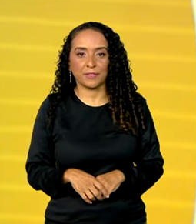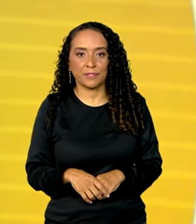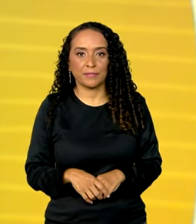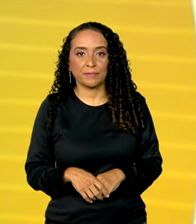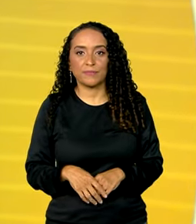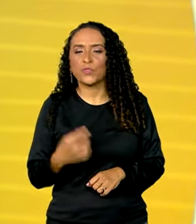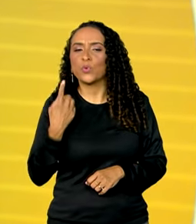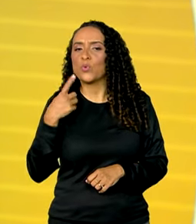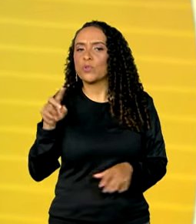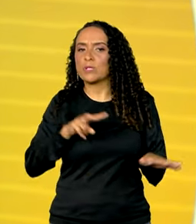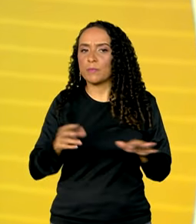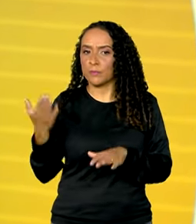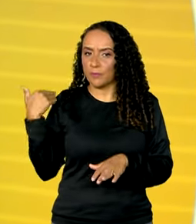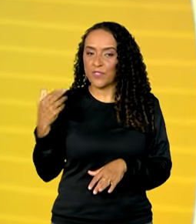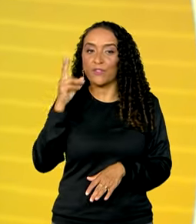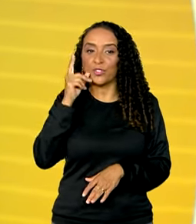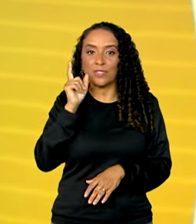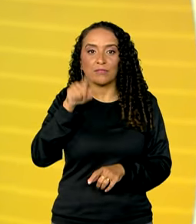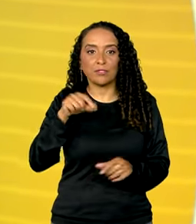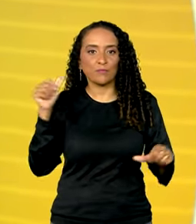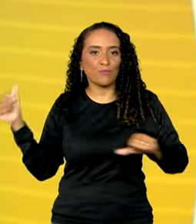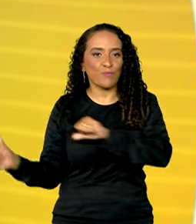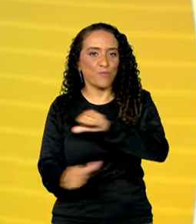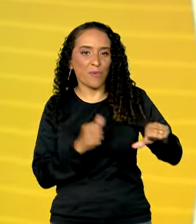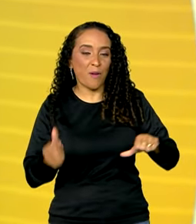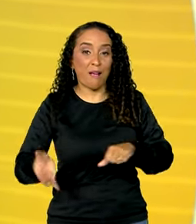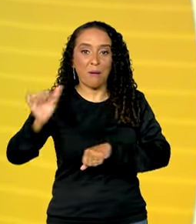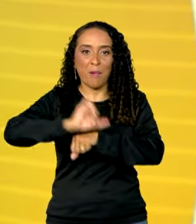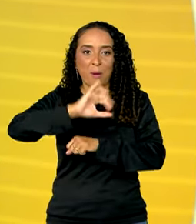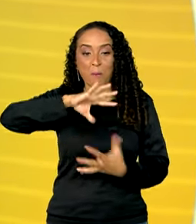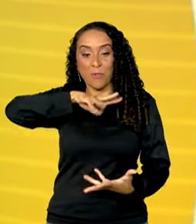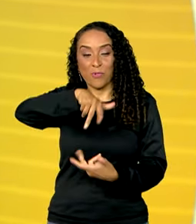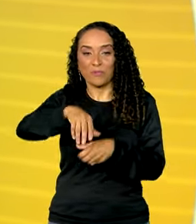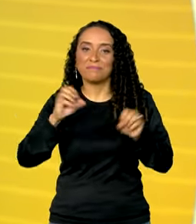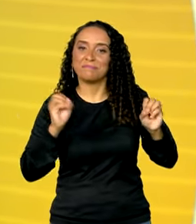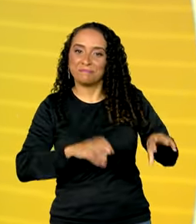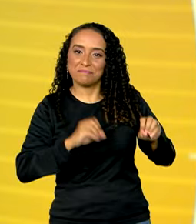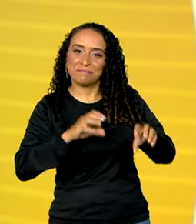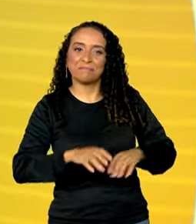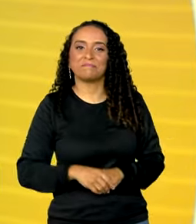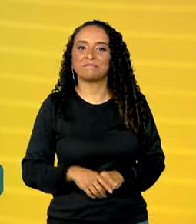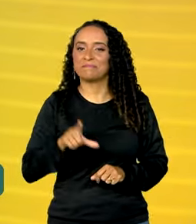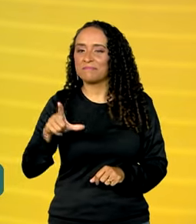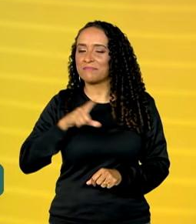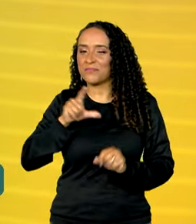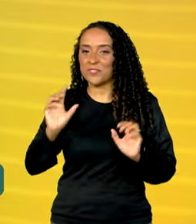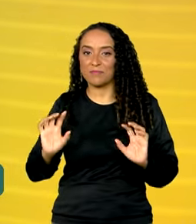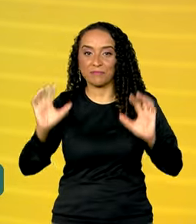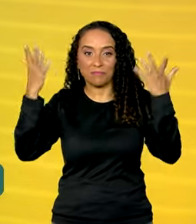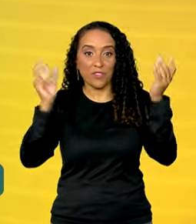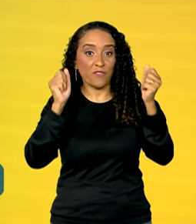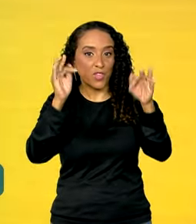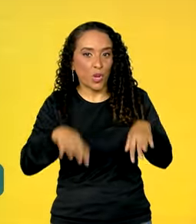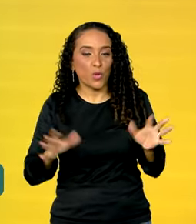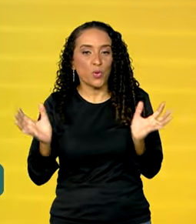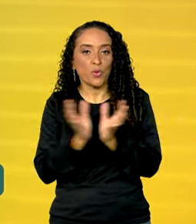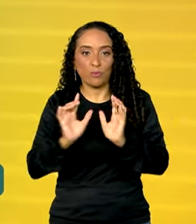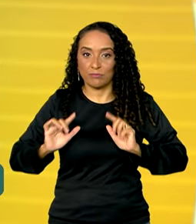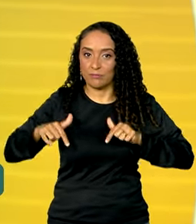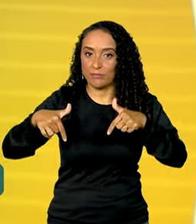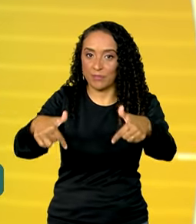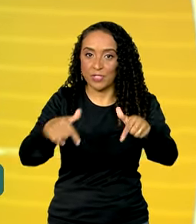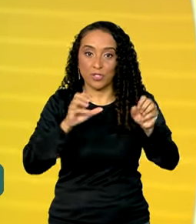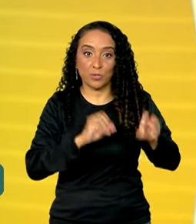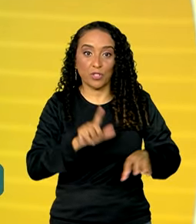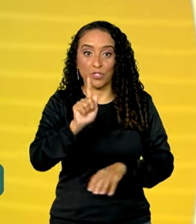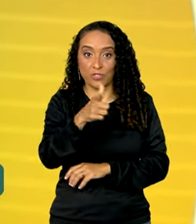Na última semana, Fortaleza foi transformada na capital mundial da educação. É que teve o encontro final do Grupo de Trabalho de